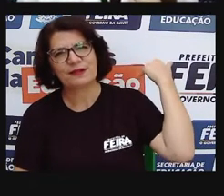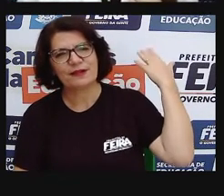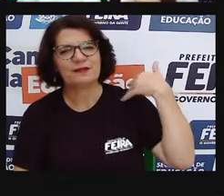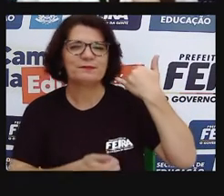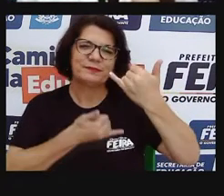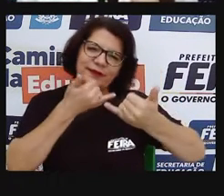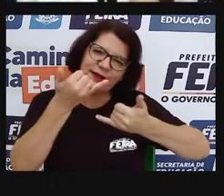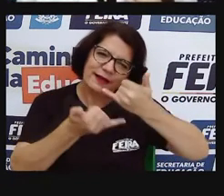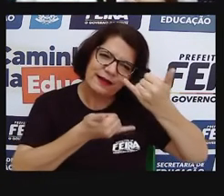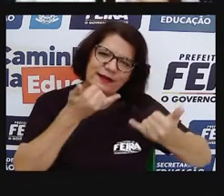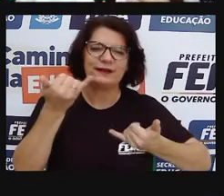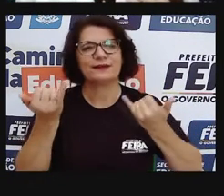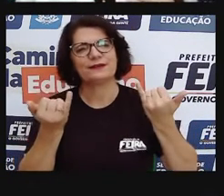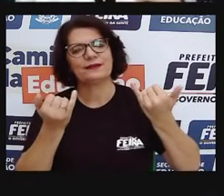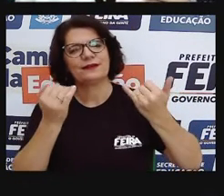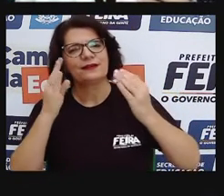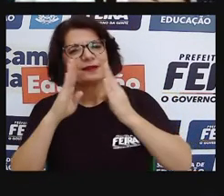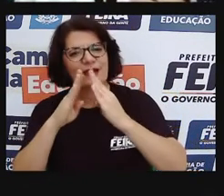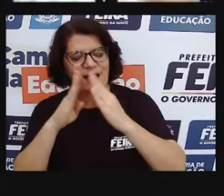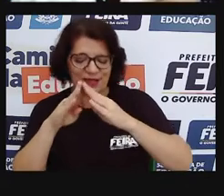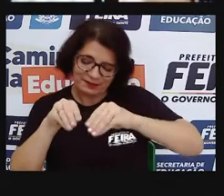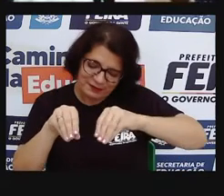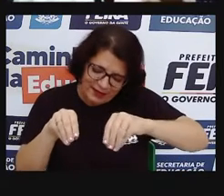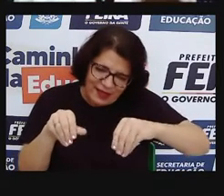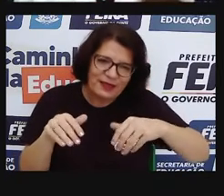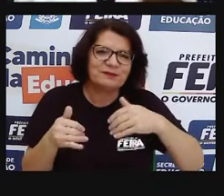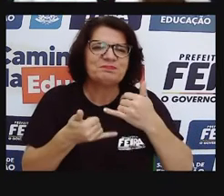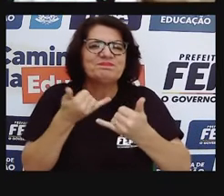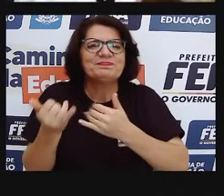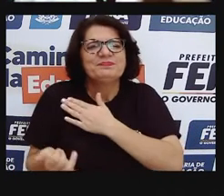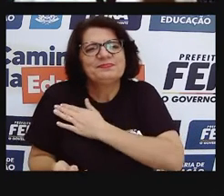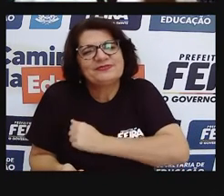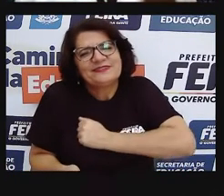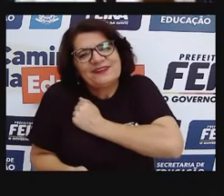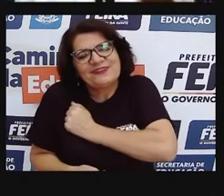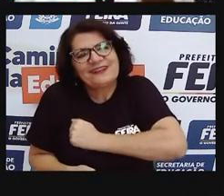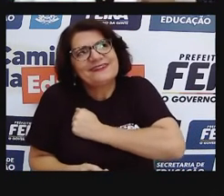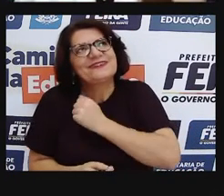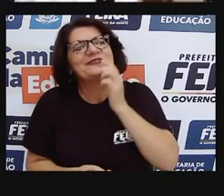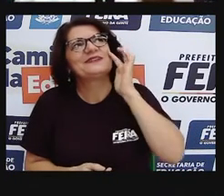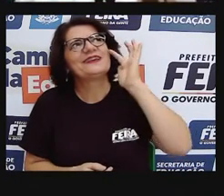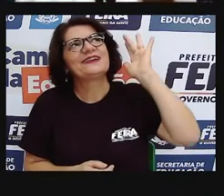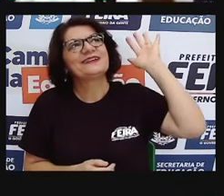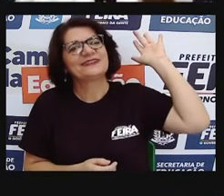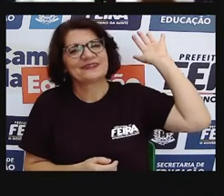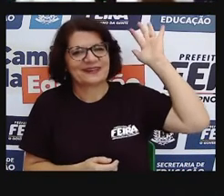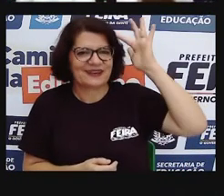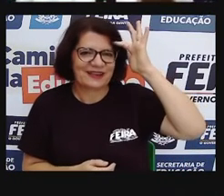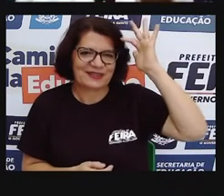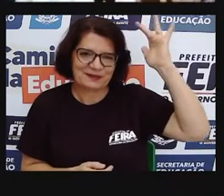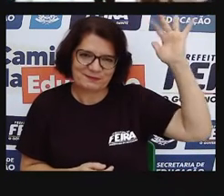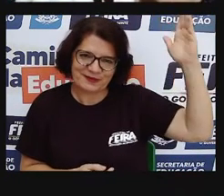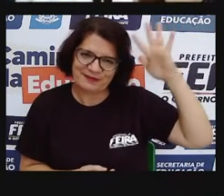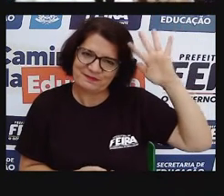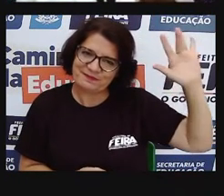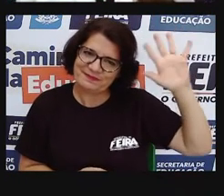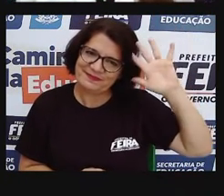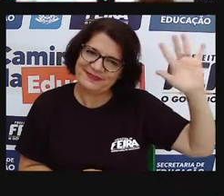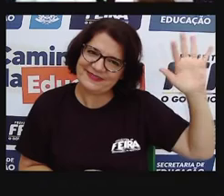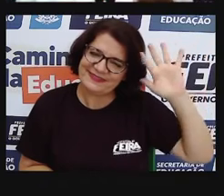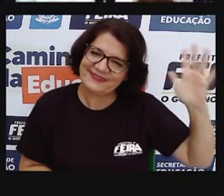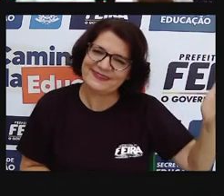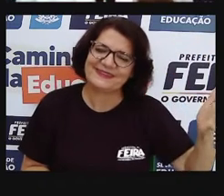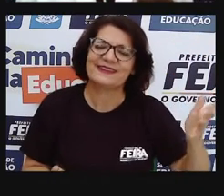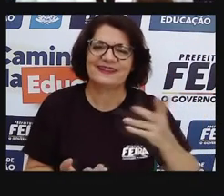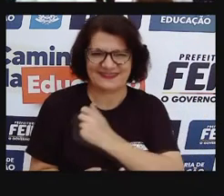vivia, daquela terra, daquele chão, daquele espaço, então, não tem como falar de brincadeira, né, sem falar em